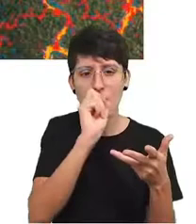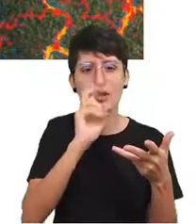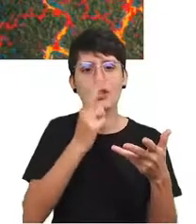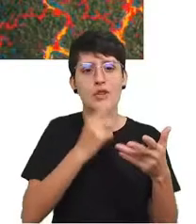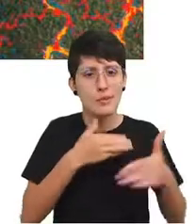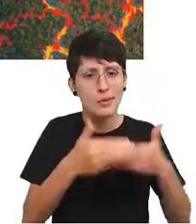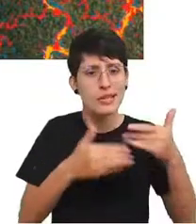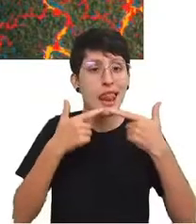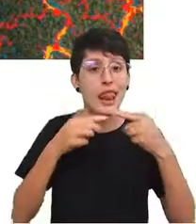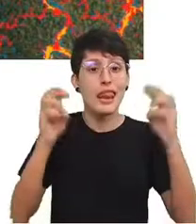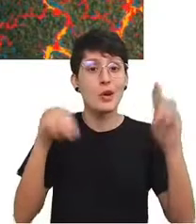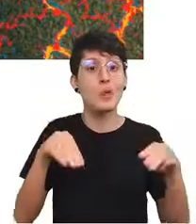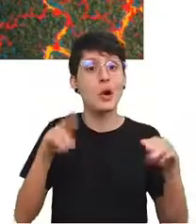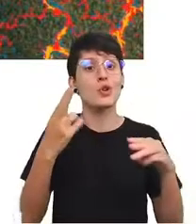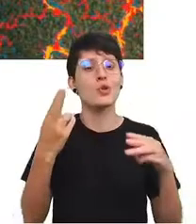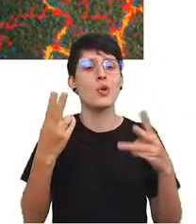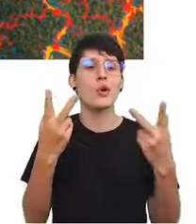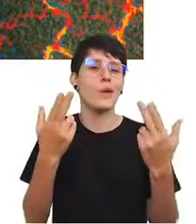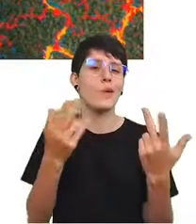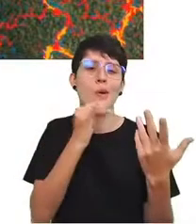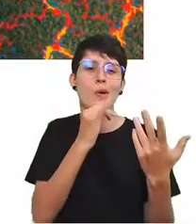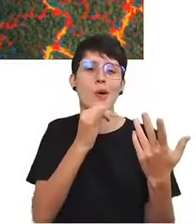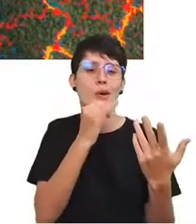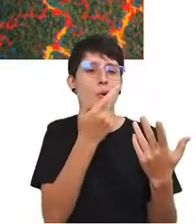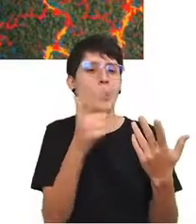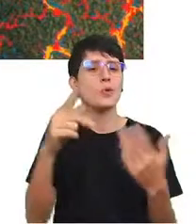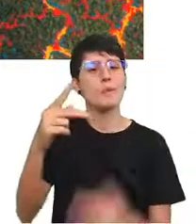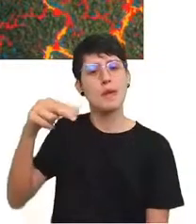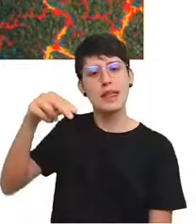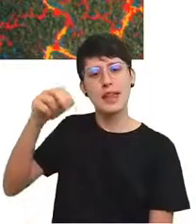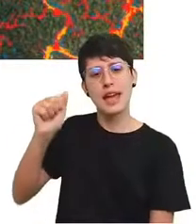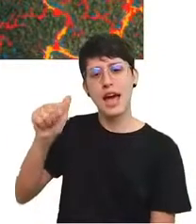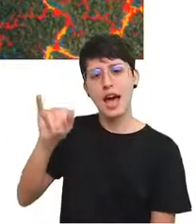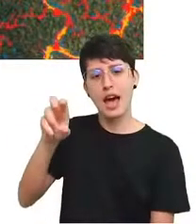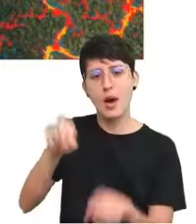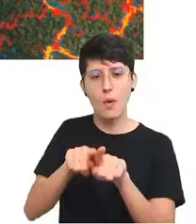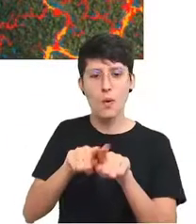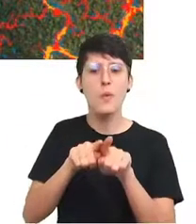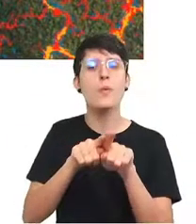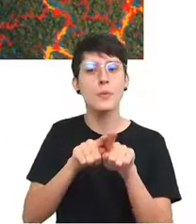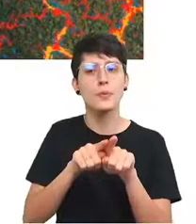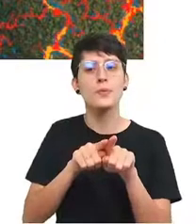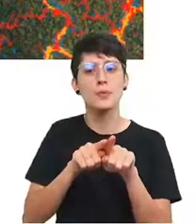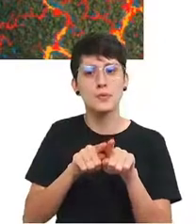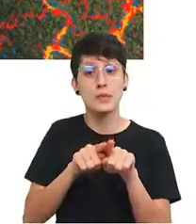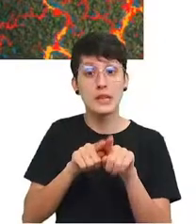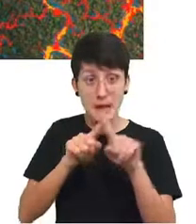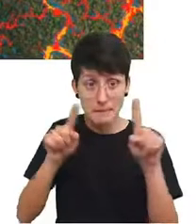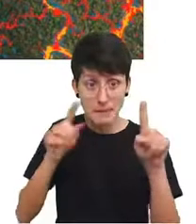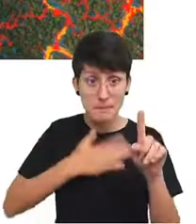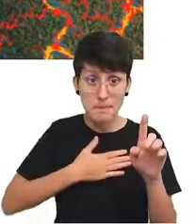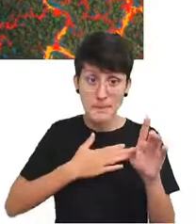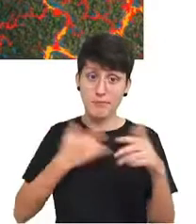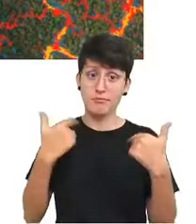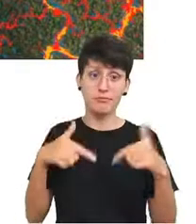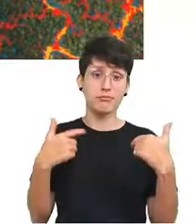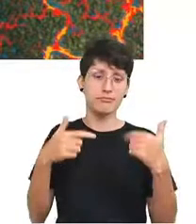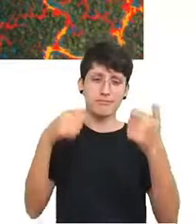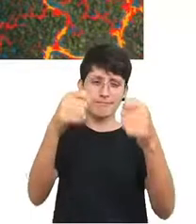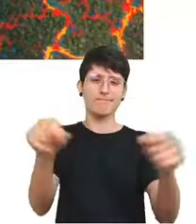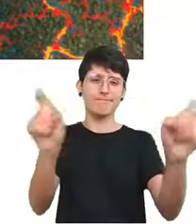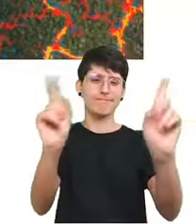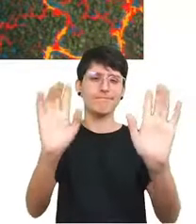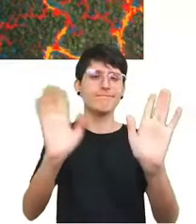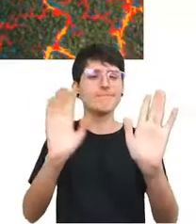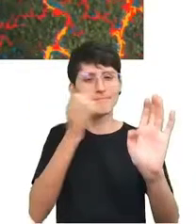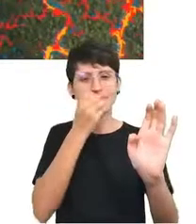linguagem em lugar como DeepMind ou OpenAI. Mas, pelo menos para o meu trabalho, isso não é necessário.